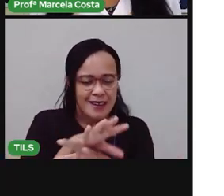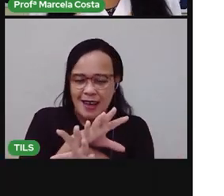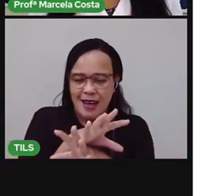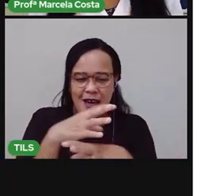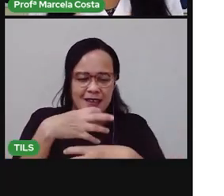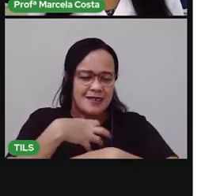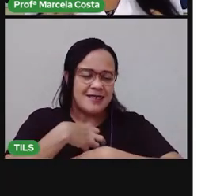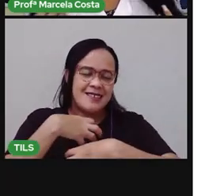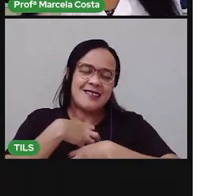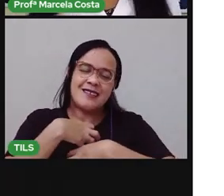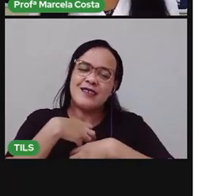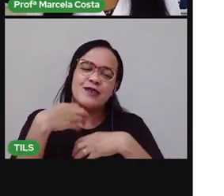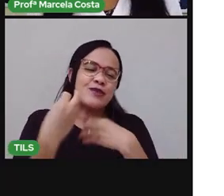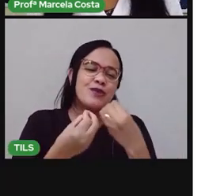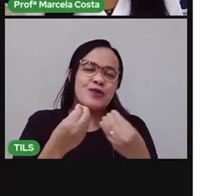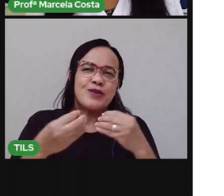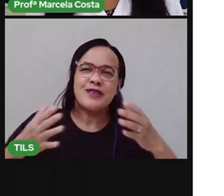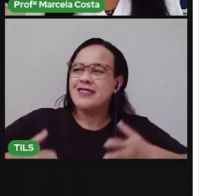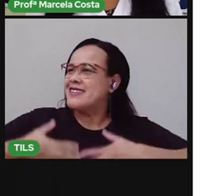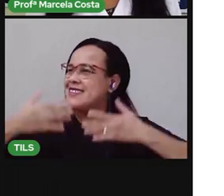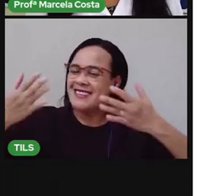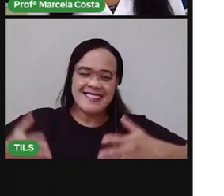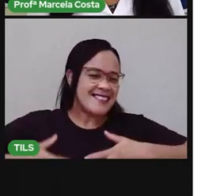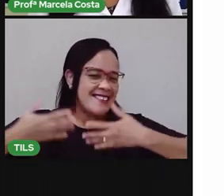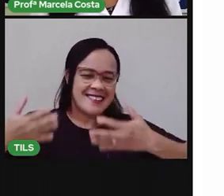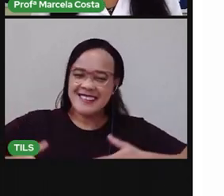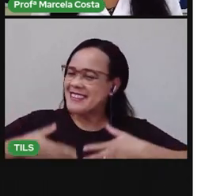feliz, animado, não é isso?